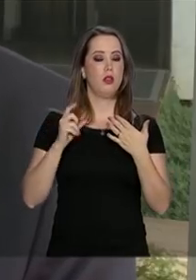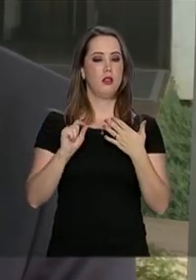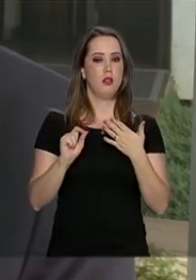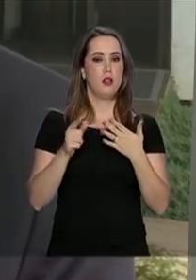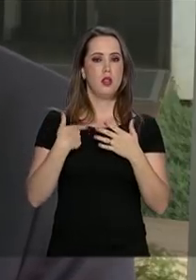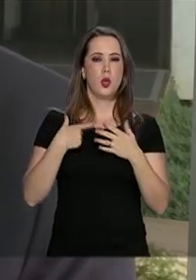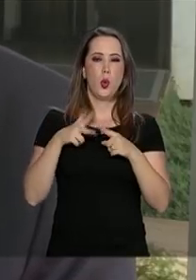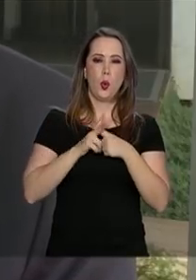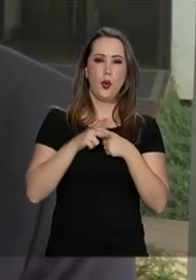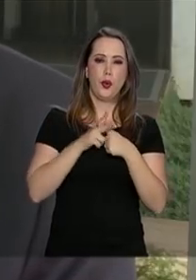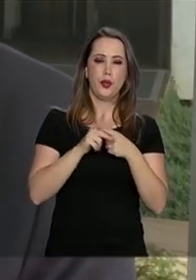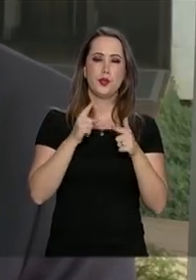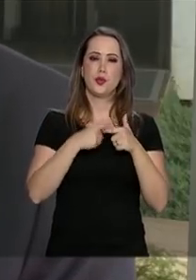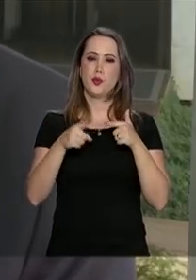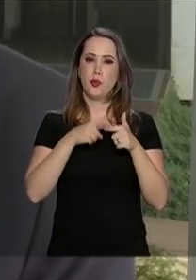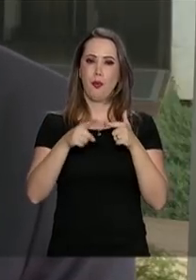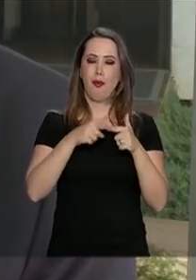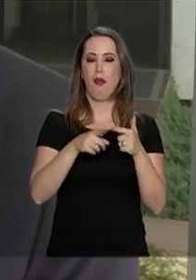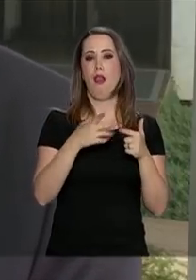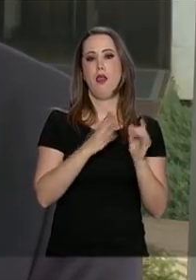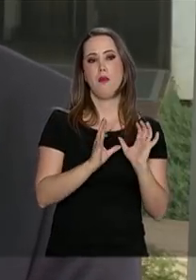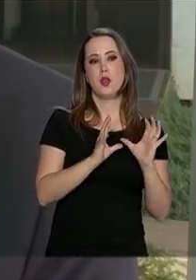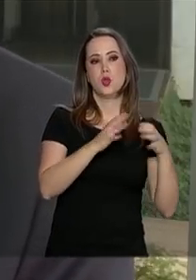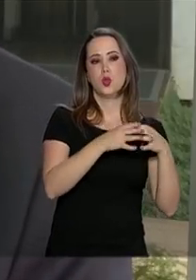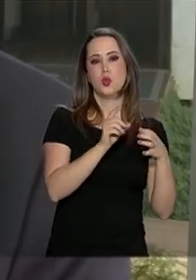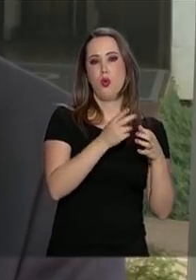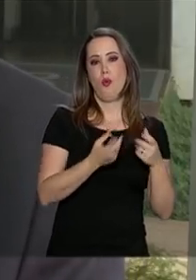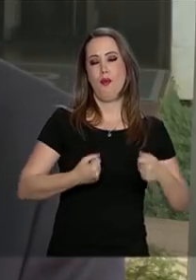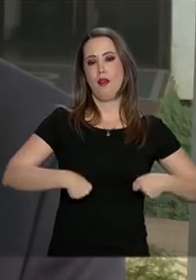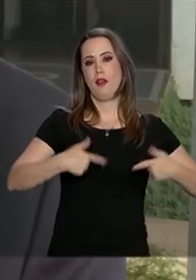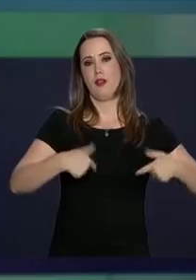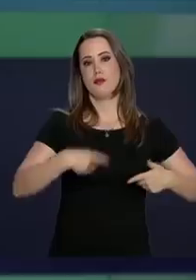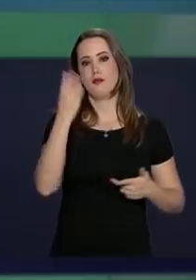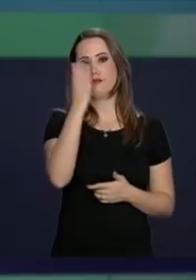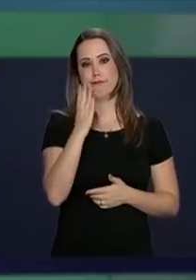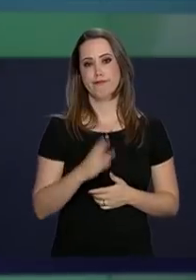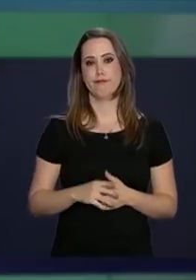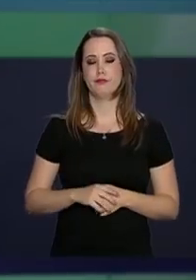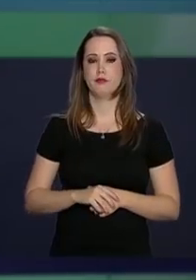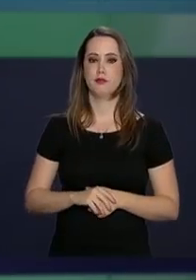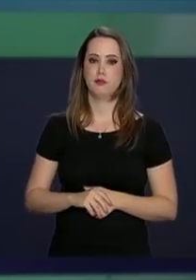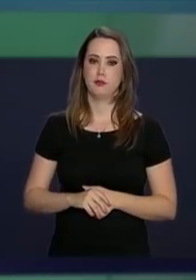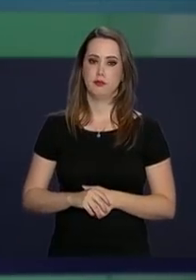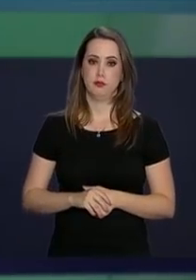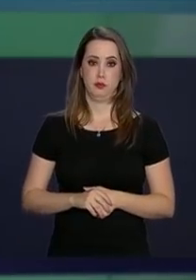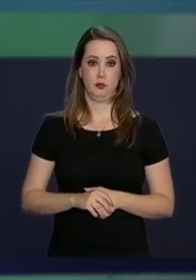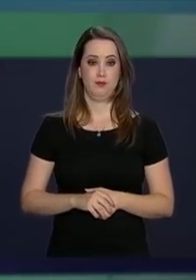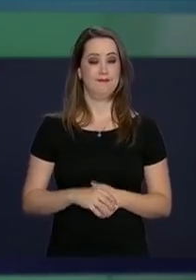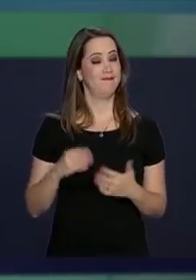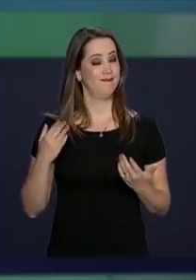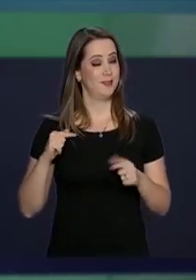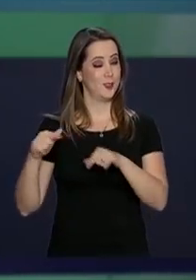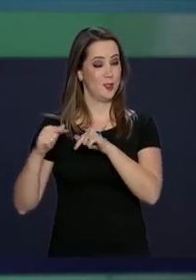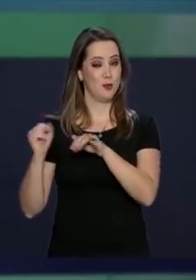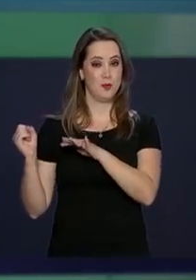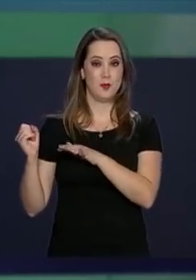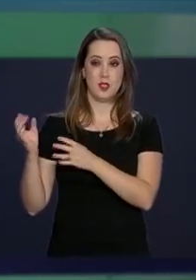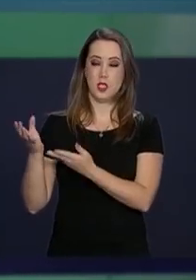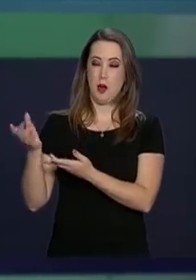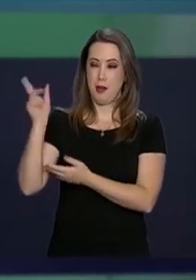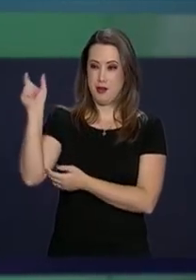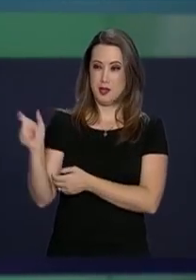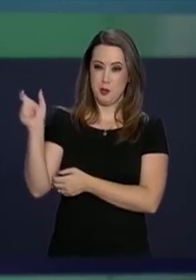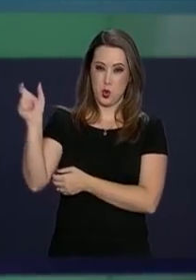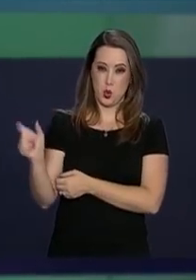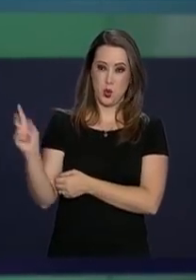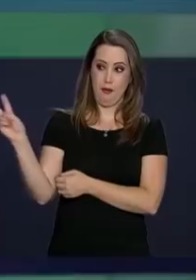as chamadas assimetrias competitivas, o famoso custo Brasil. As ações de acolhimento aos venezuelanos